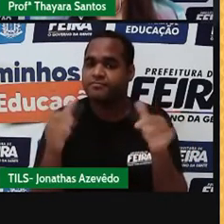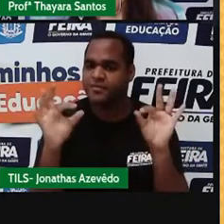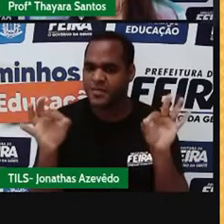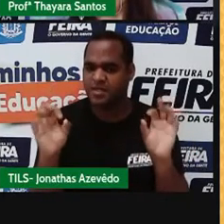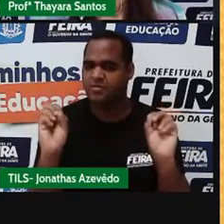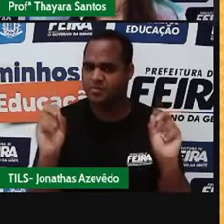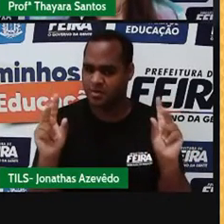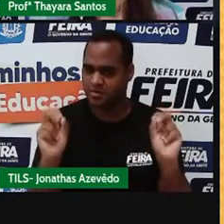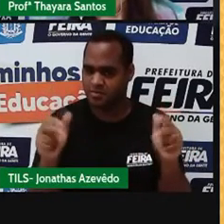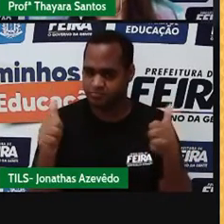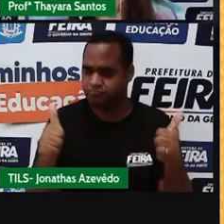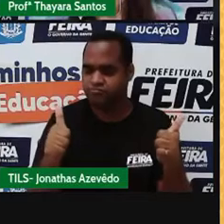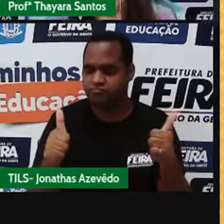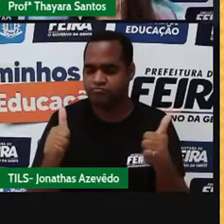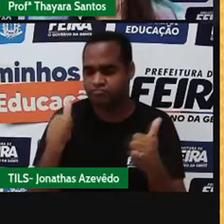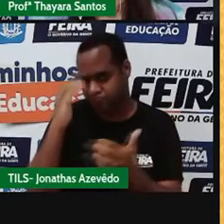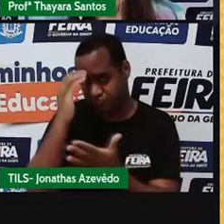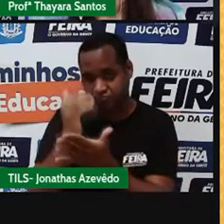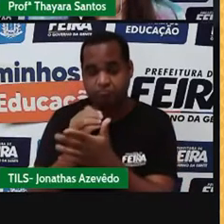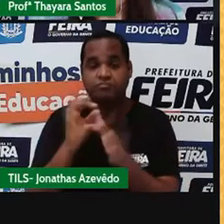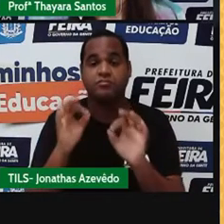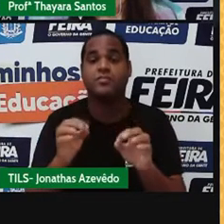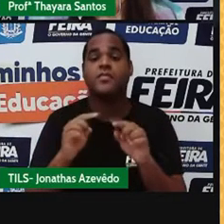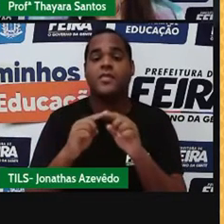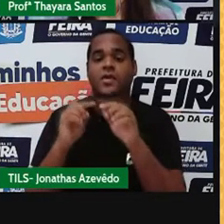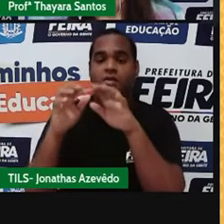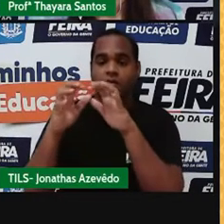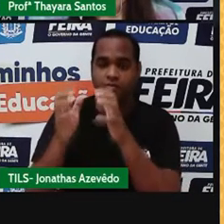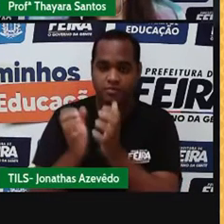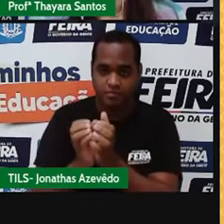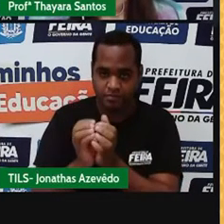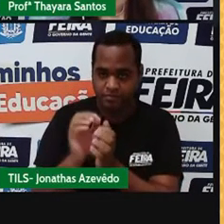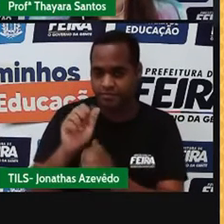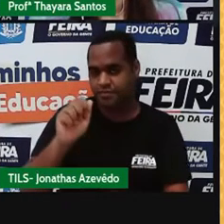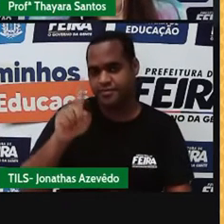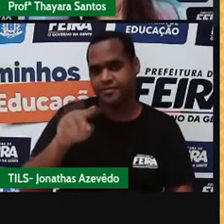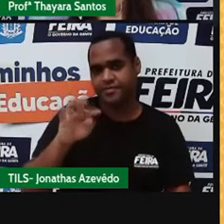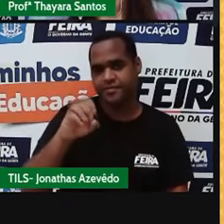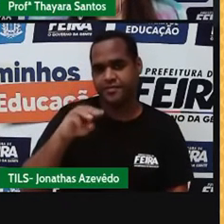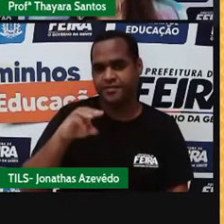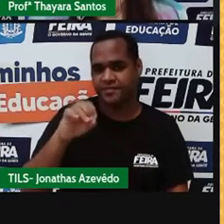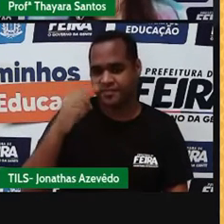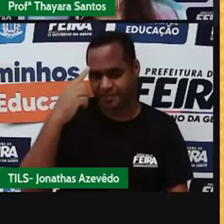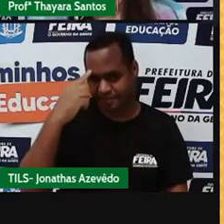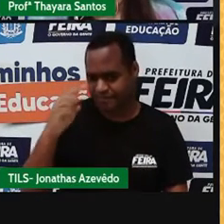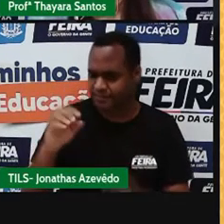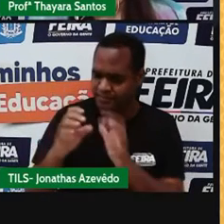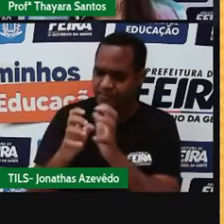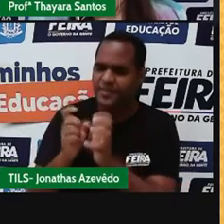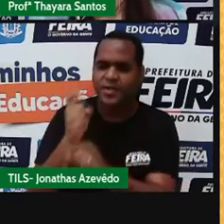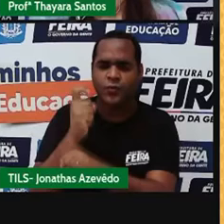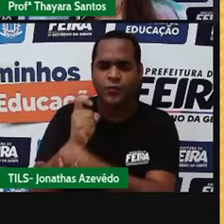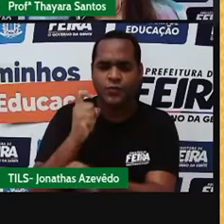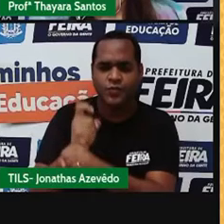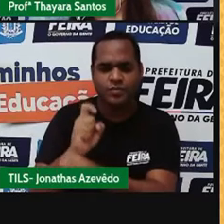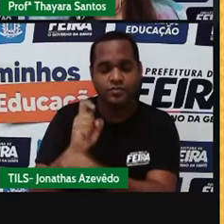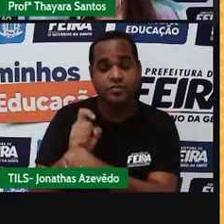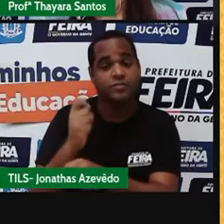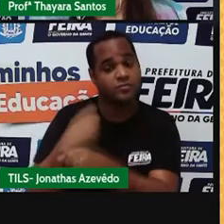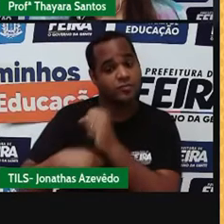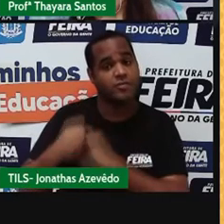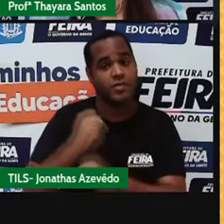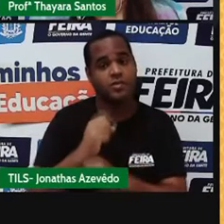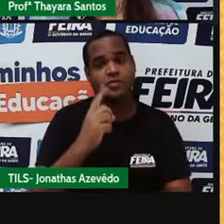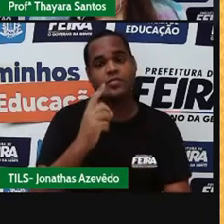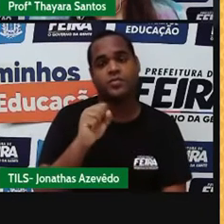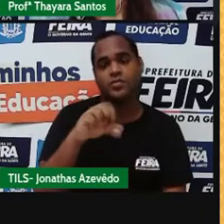indivisível. E criou um modelo, em que o átomo era uma minúscula da linha sólida. Mais de cinco anos depois,